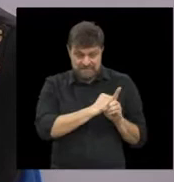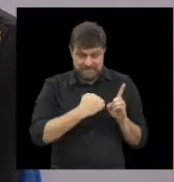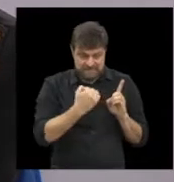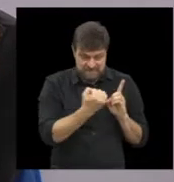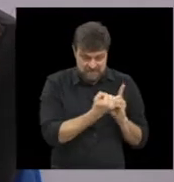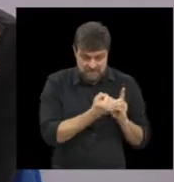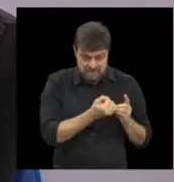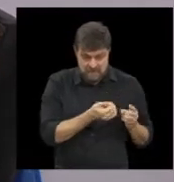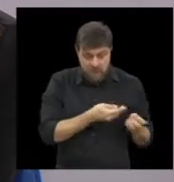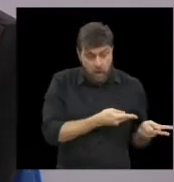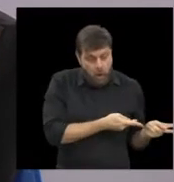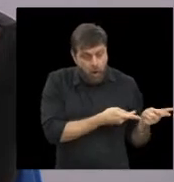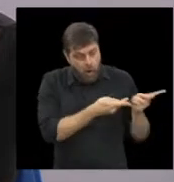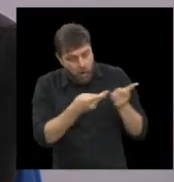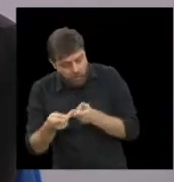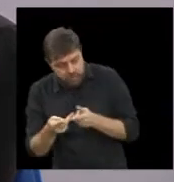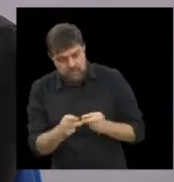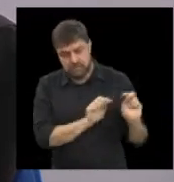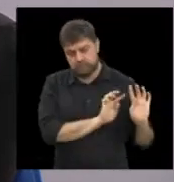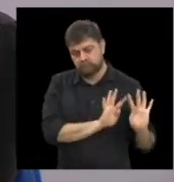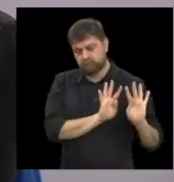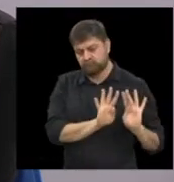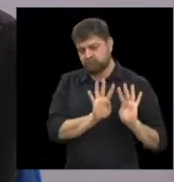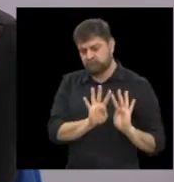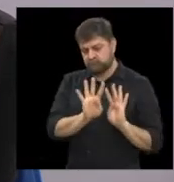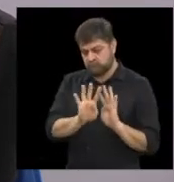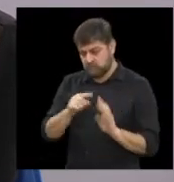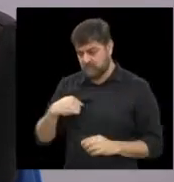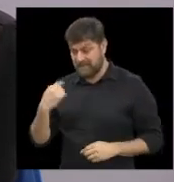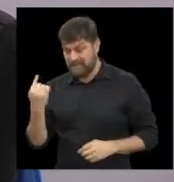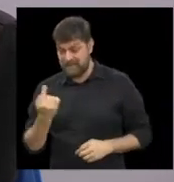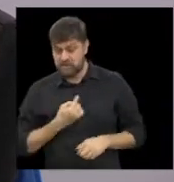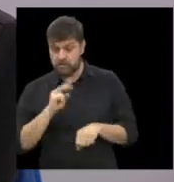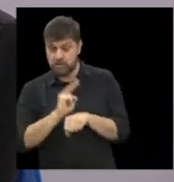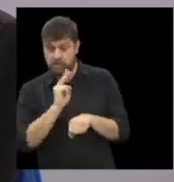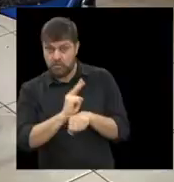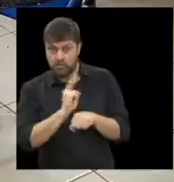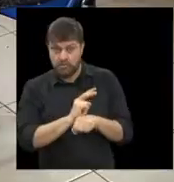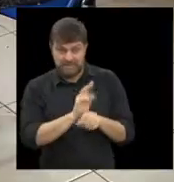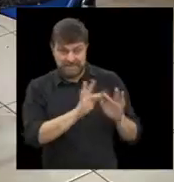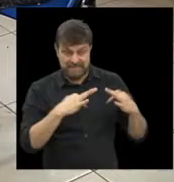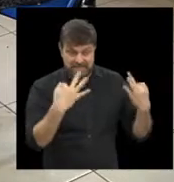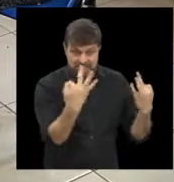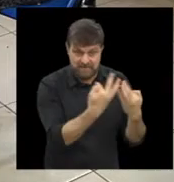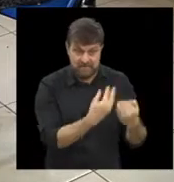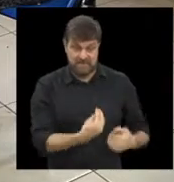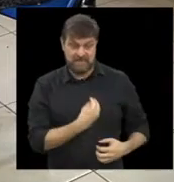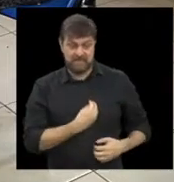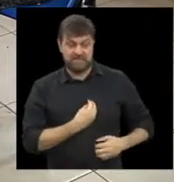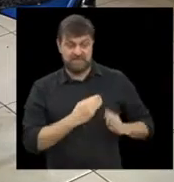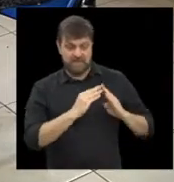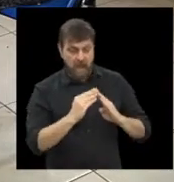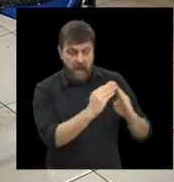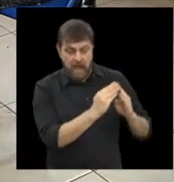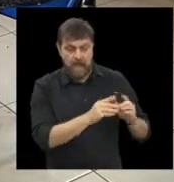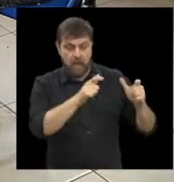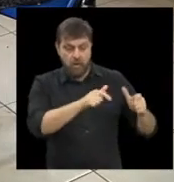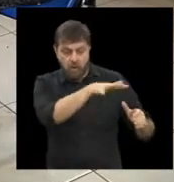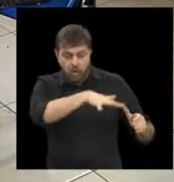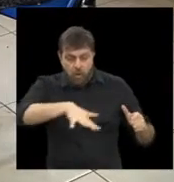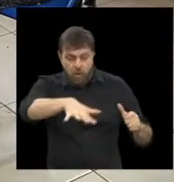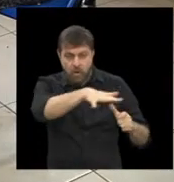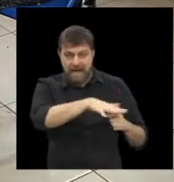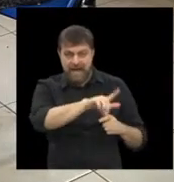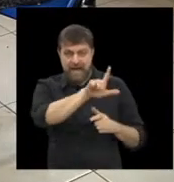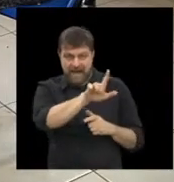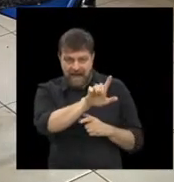especificamente, essa questão é da região leste. Então, a Prefeitura faz essa triagem, seleção e já encaminha direto para nós. encaminha para